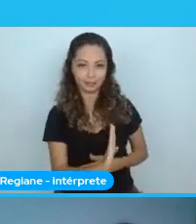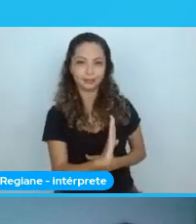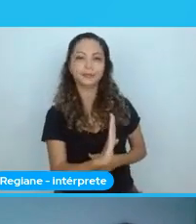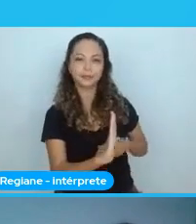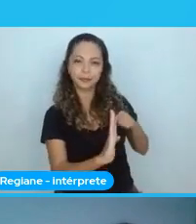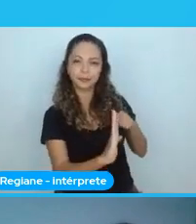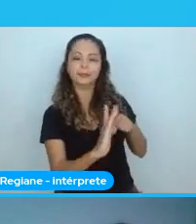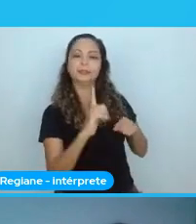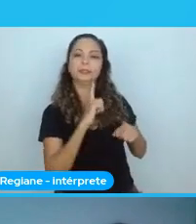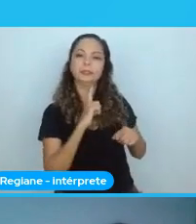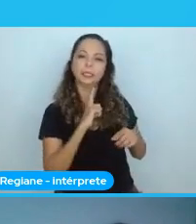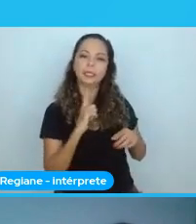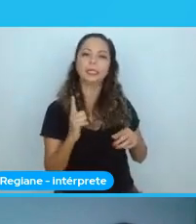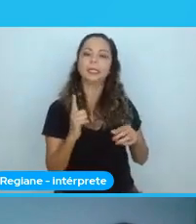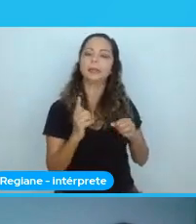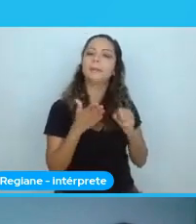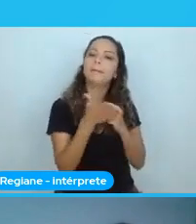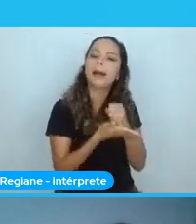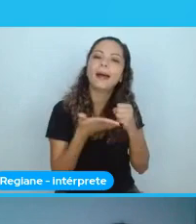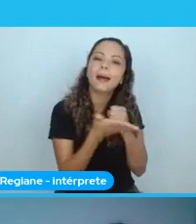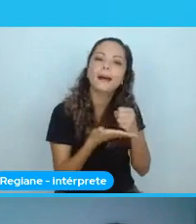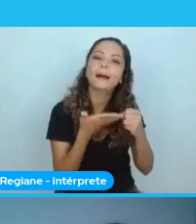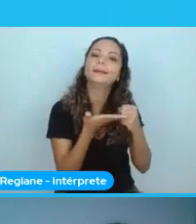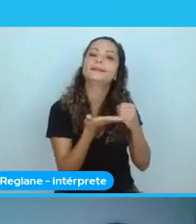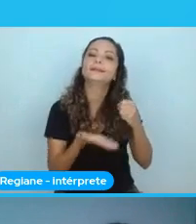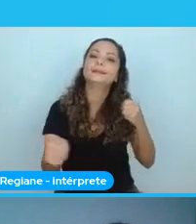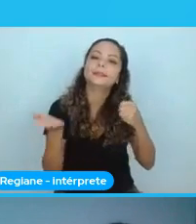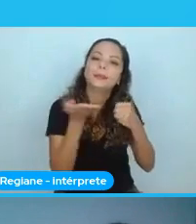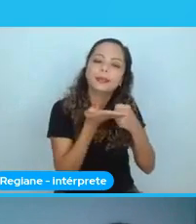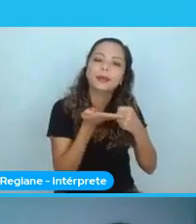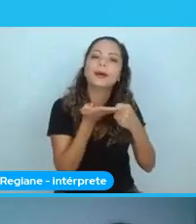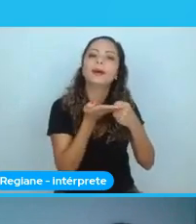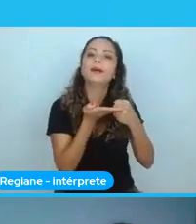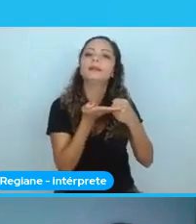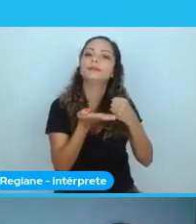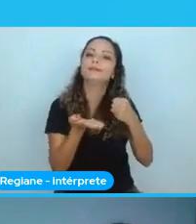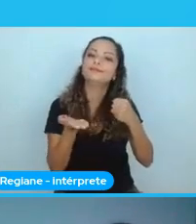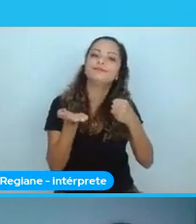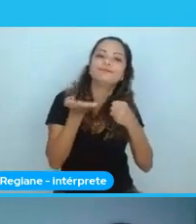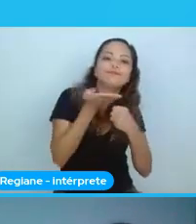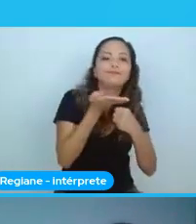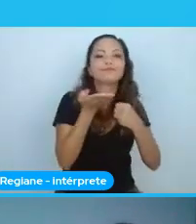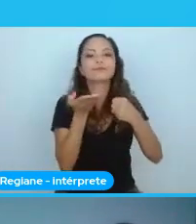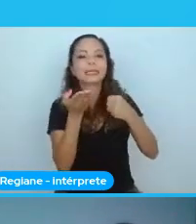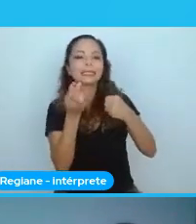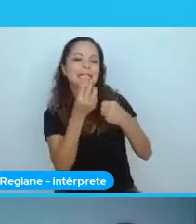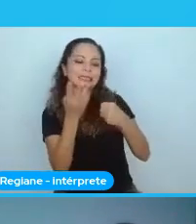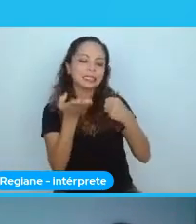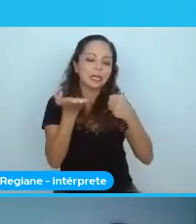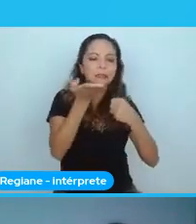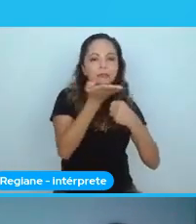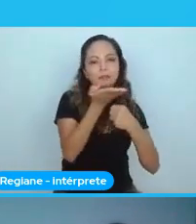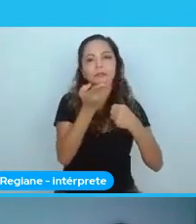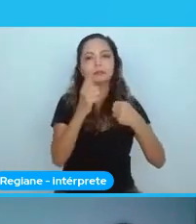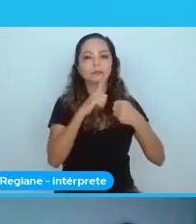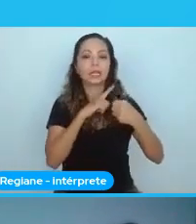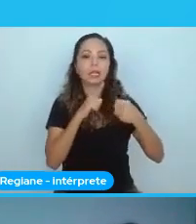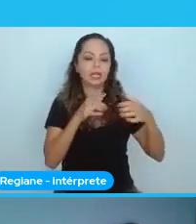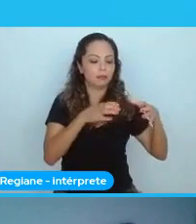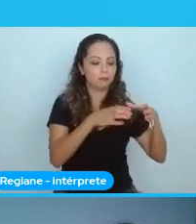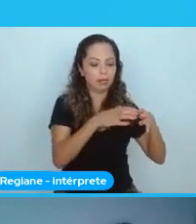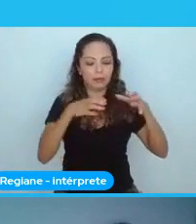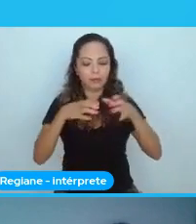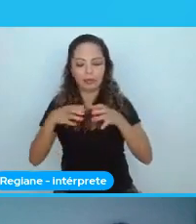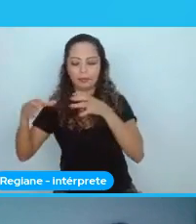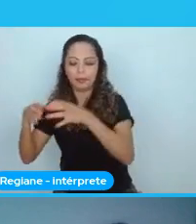nível básico, nível intermediário, nível terciário lá de saúde, né, a tem atenção básica que tem uma equipe de saúde, tem